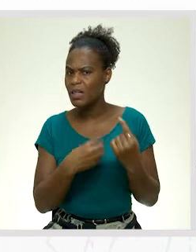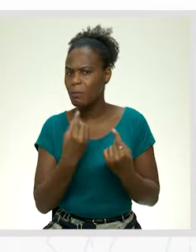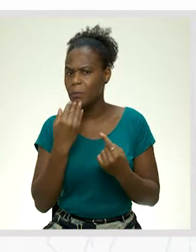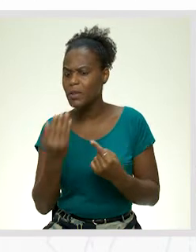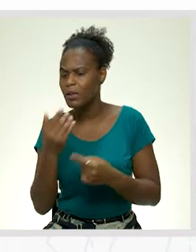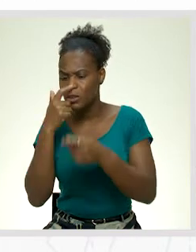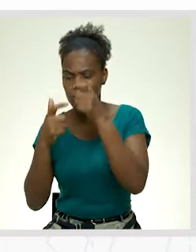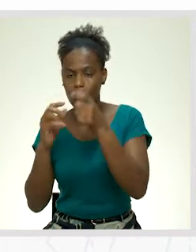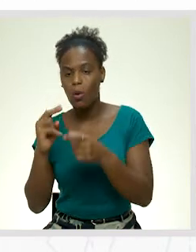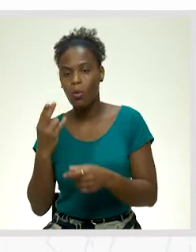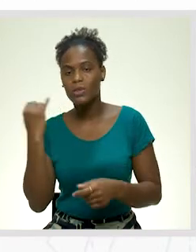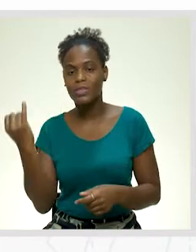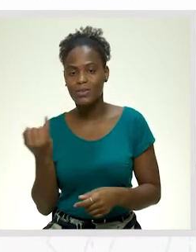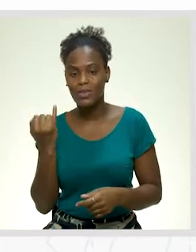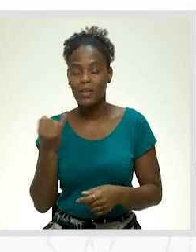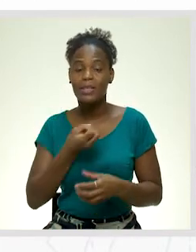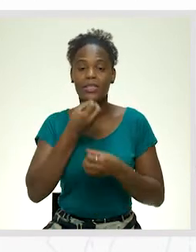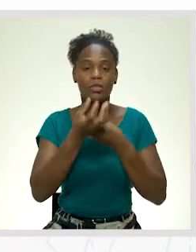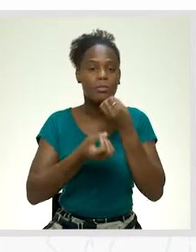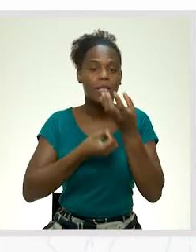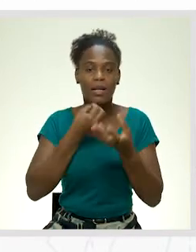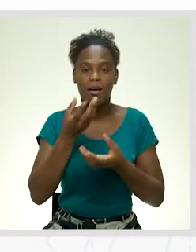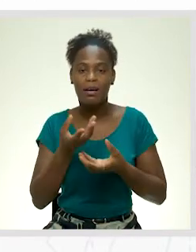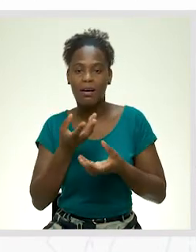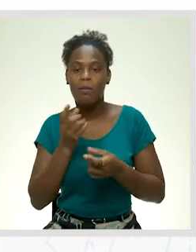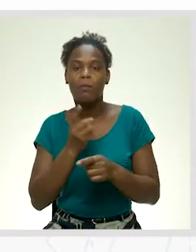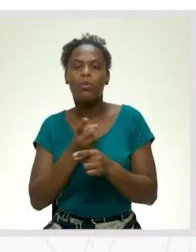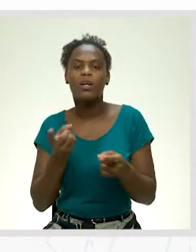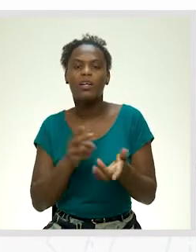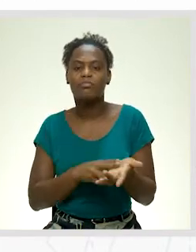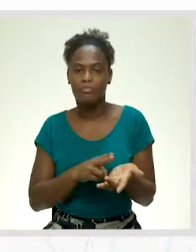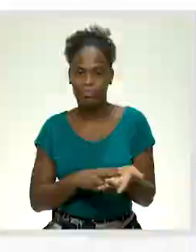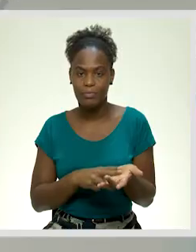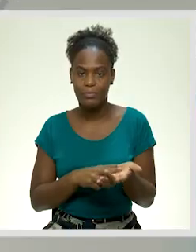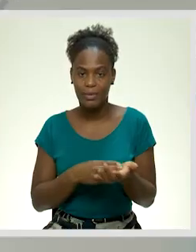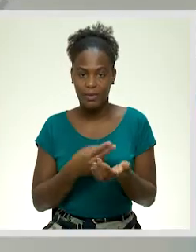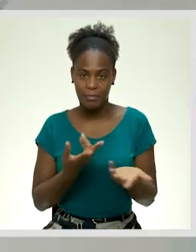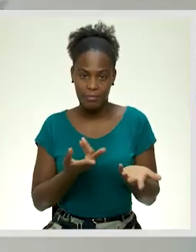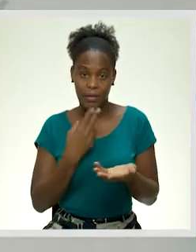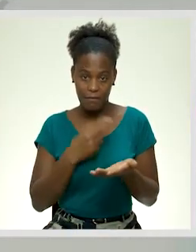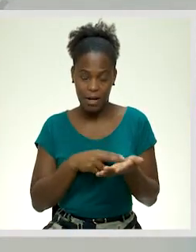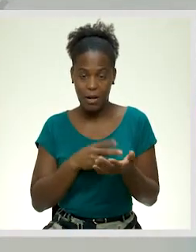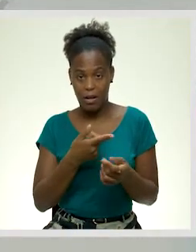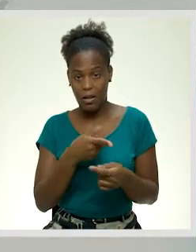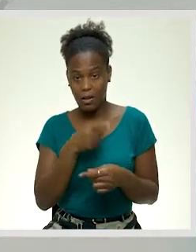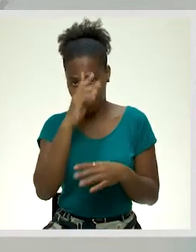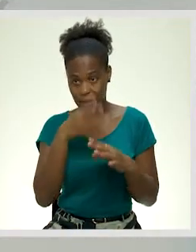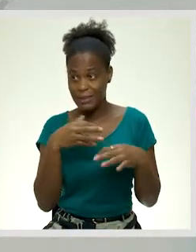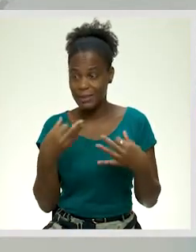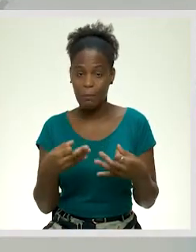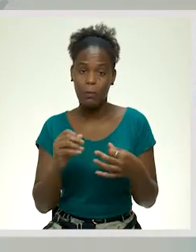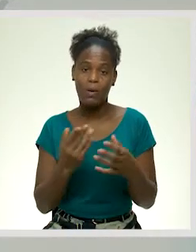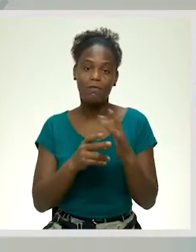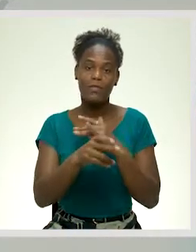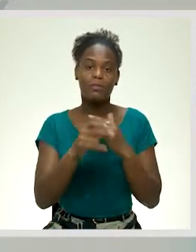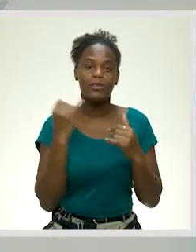uma pessoa ou a uma instituição, explicando os motivos. Na verdade, isto acontece sempre quando vamos a